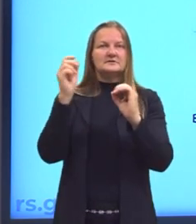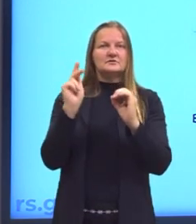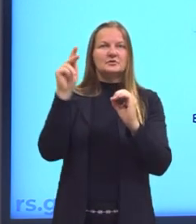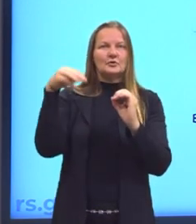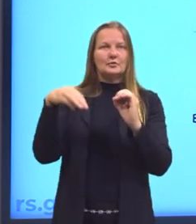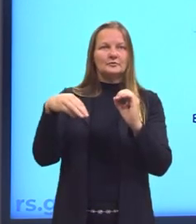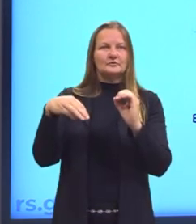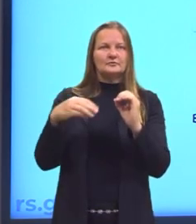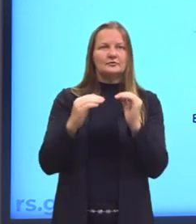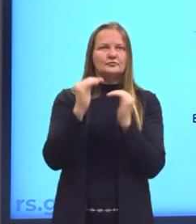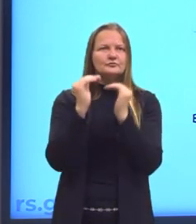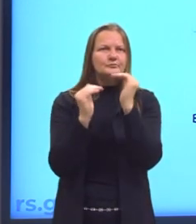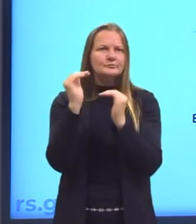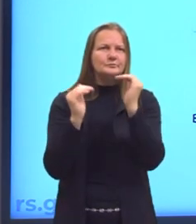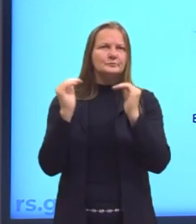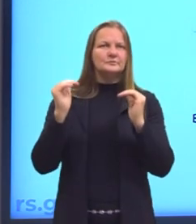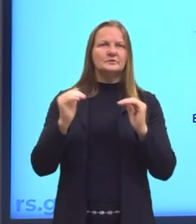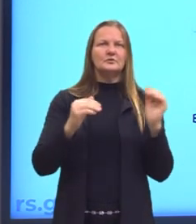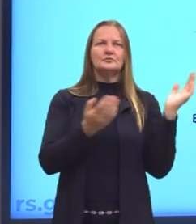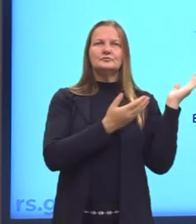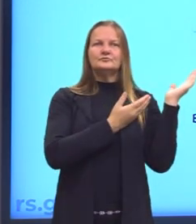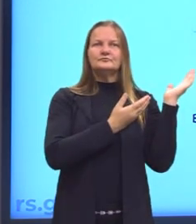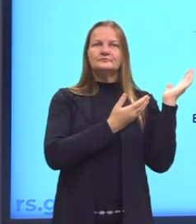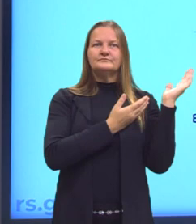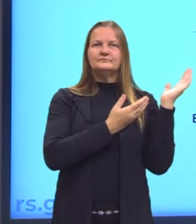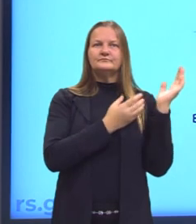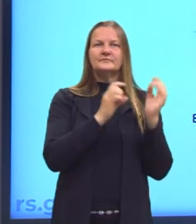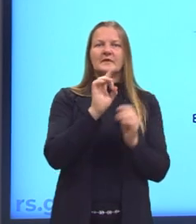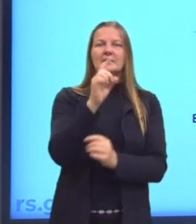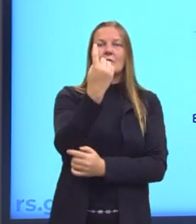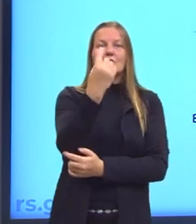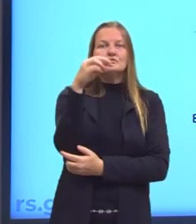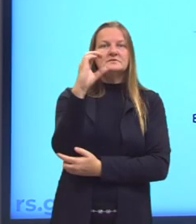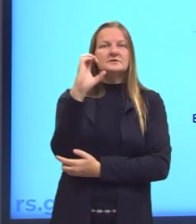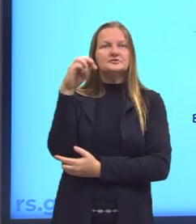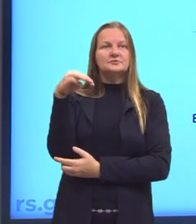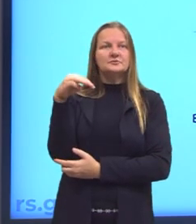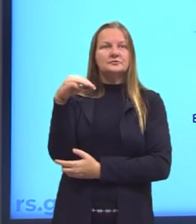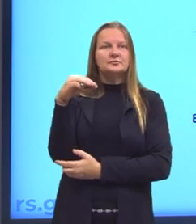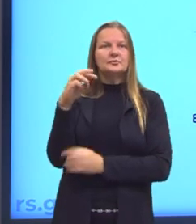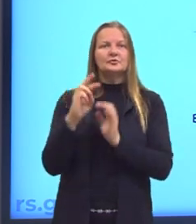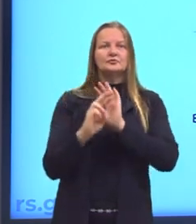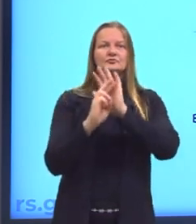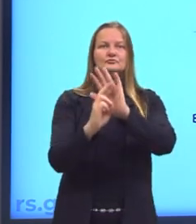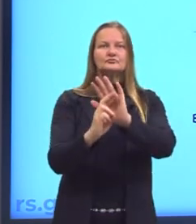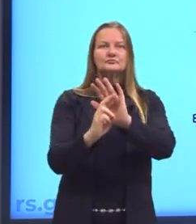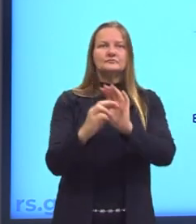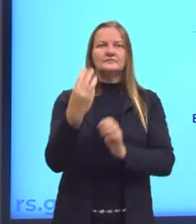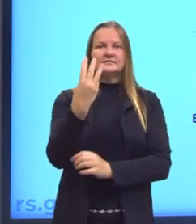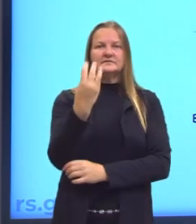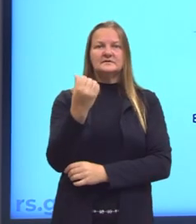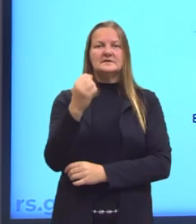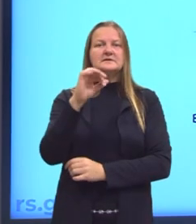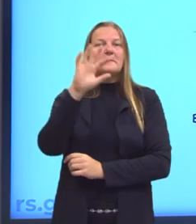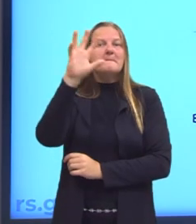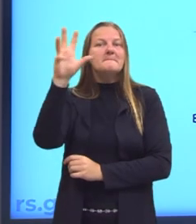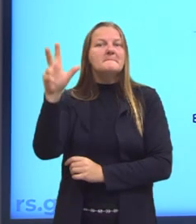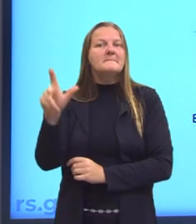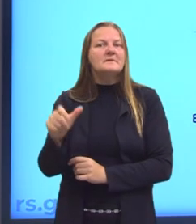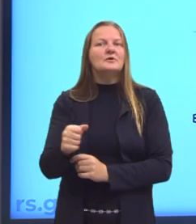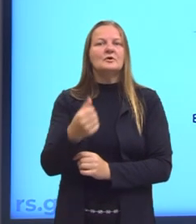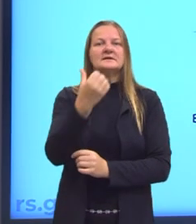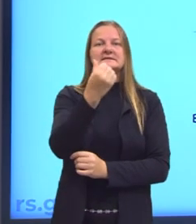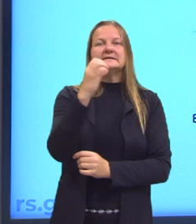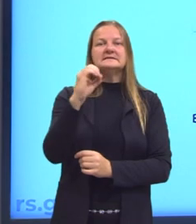certo? Ou ainda nessa figura. A cada um centímetro representa 36 milhões e 600